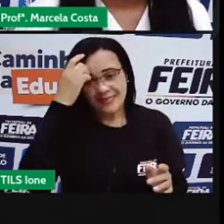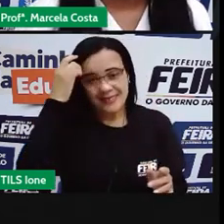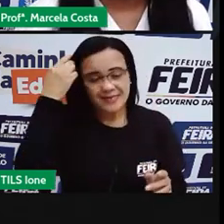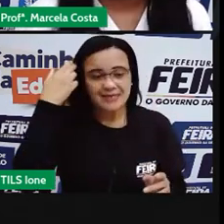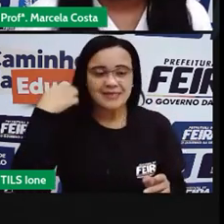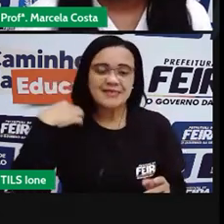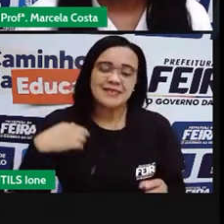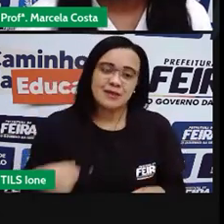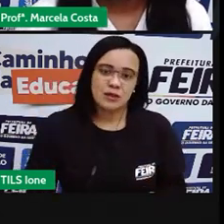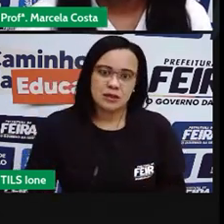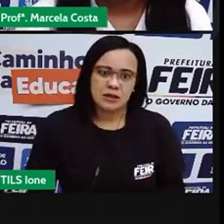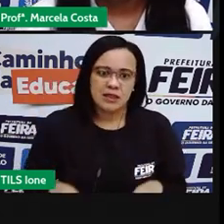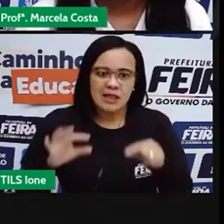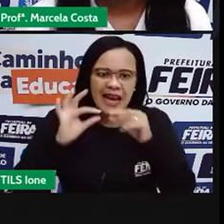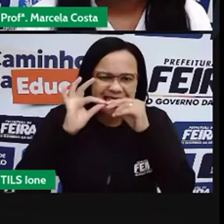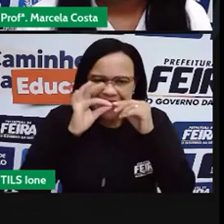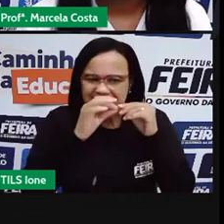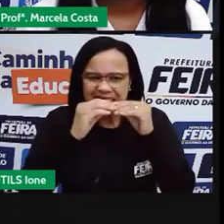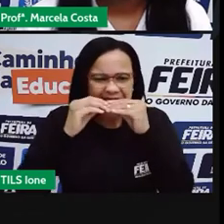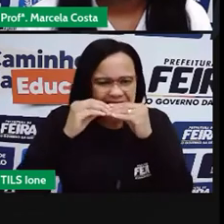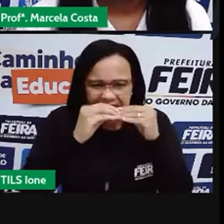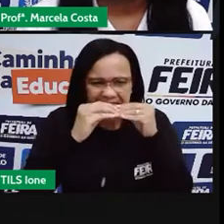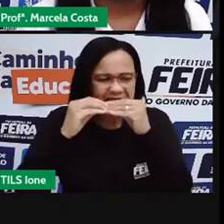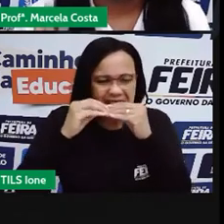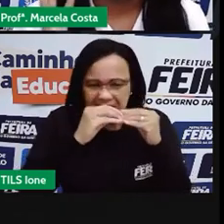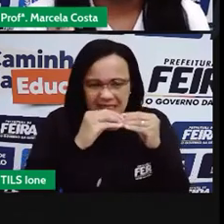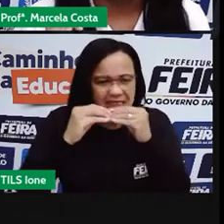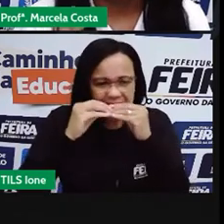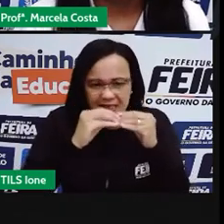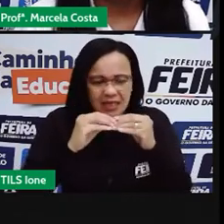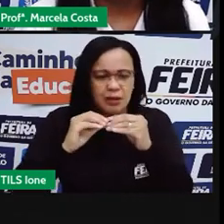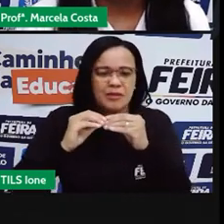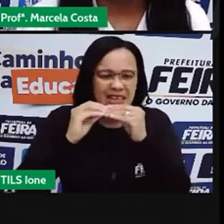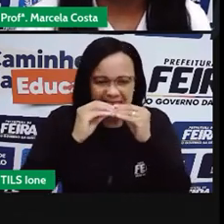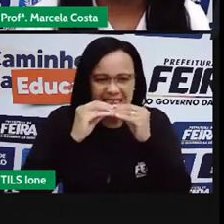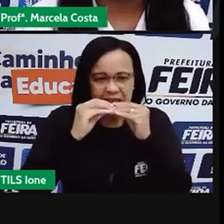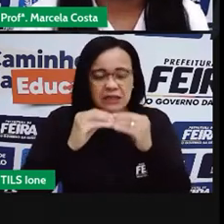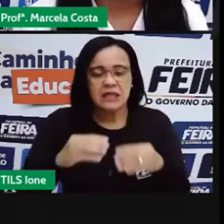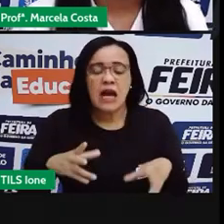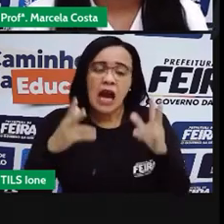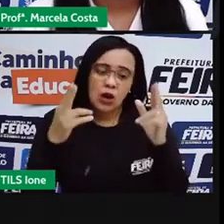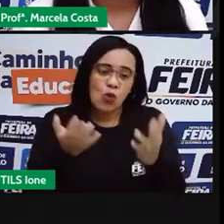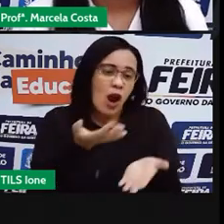Ele é roedor. Ele roia fôrido.